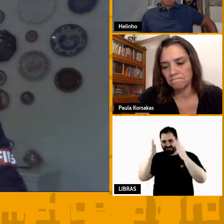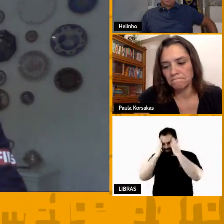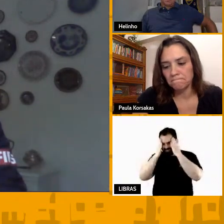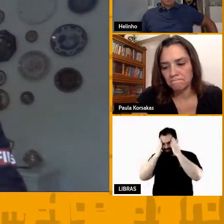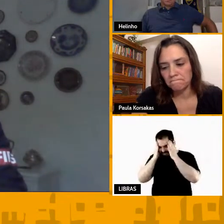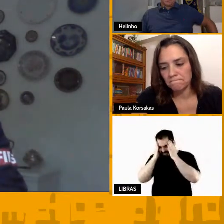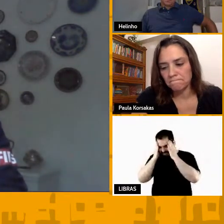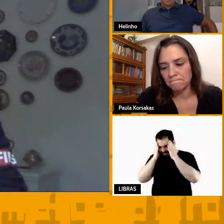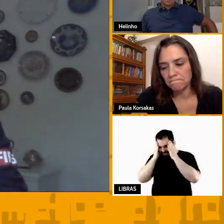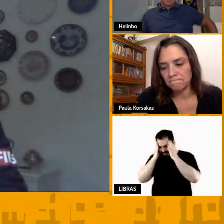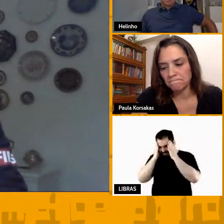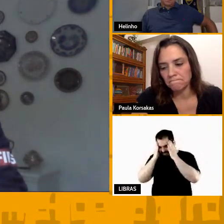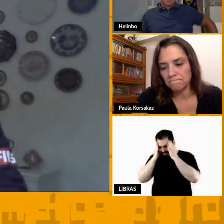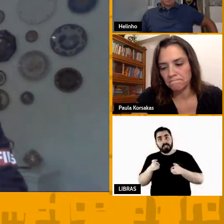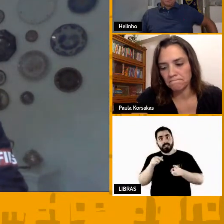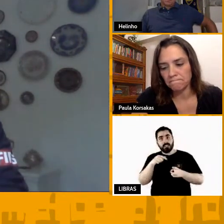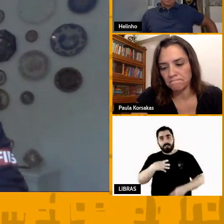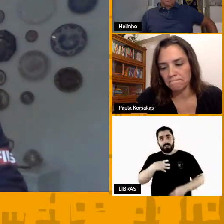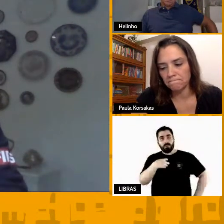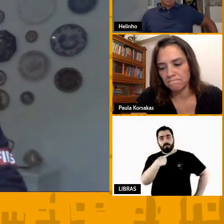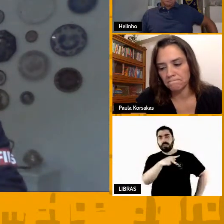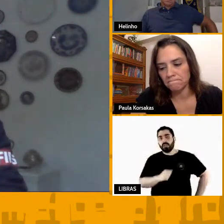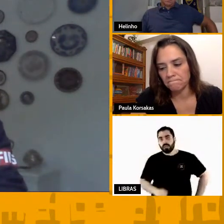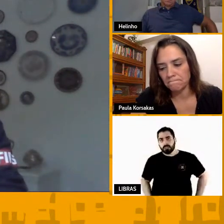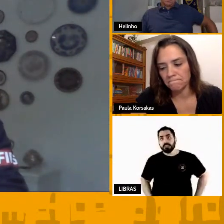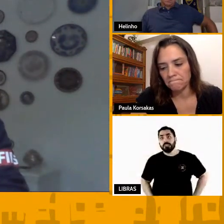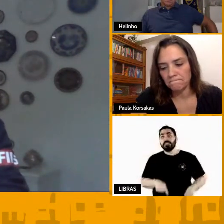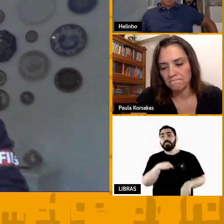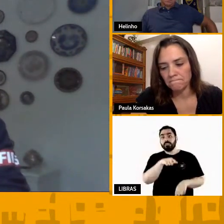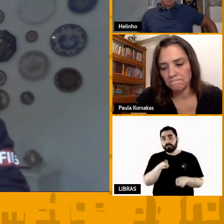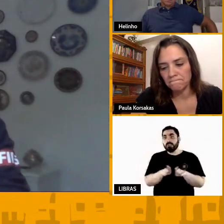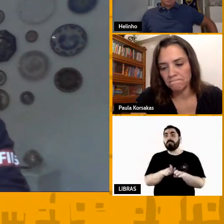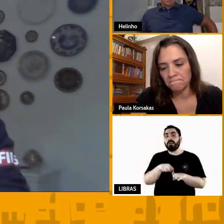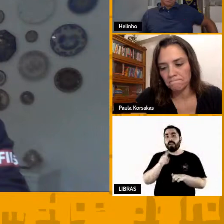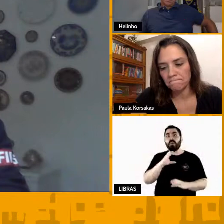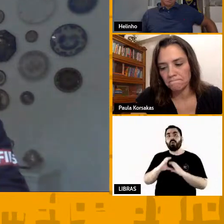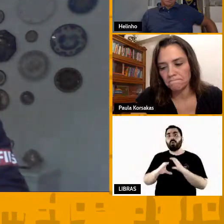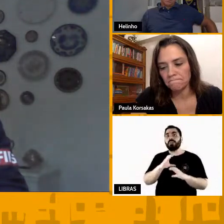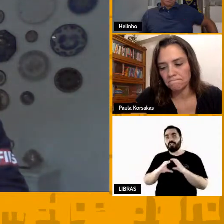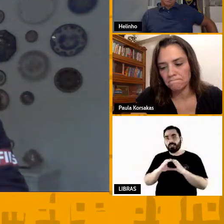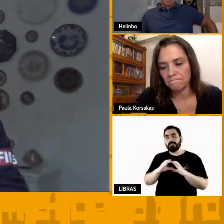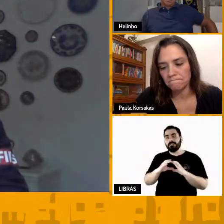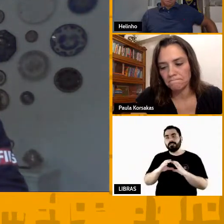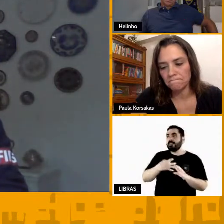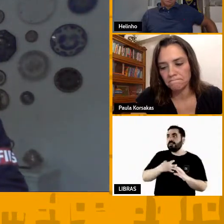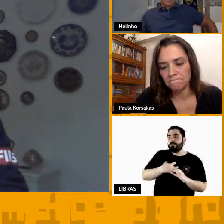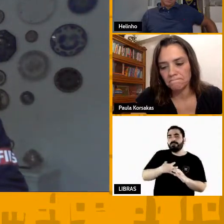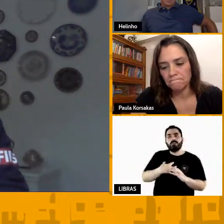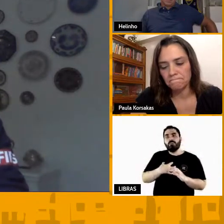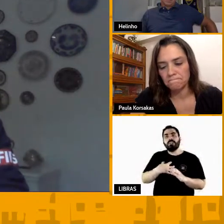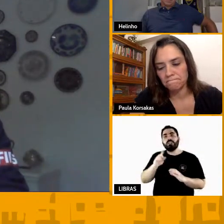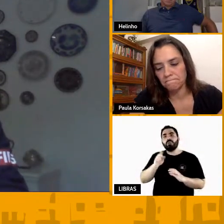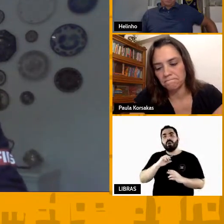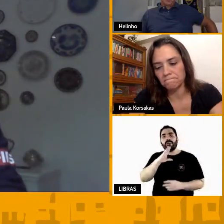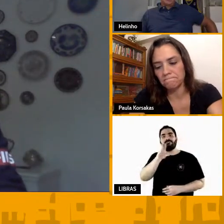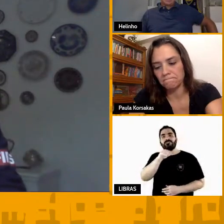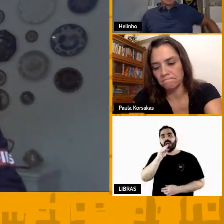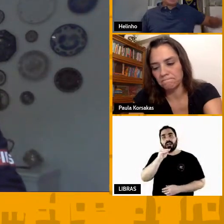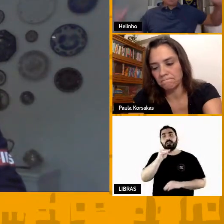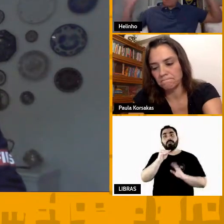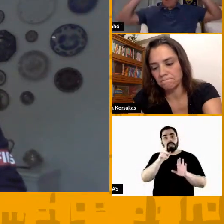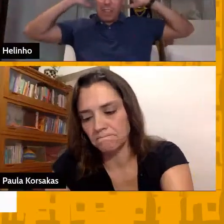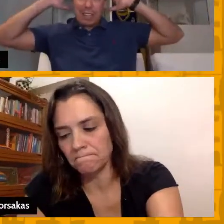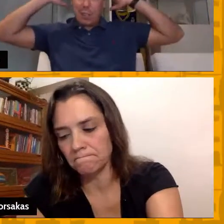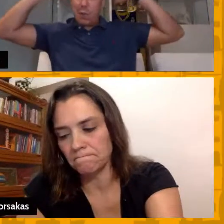isso também passa essa comunicação de uma forma não falada, né, esse é um ponto, e eu